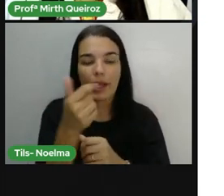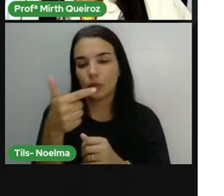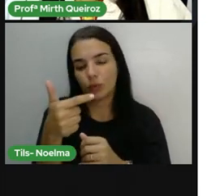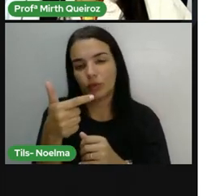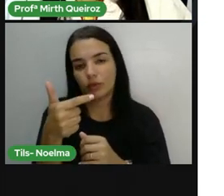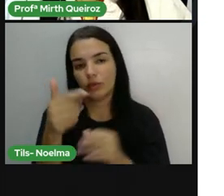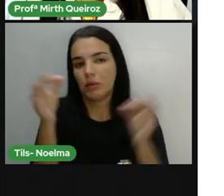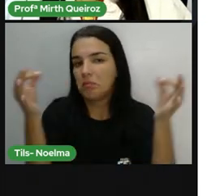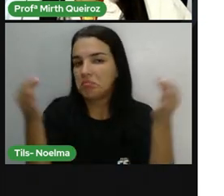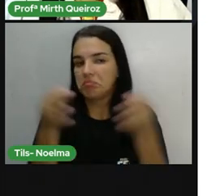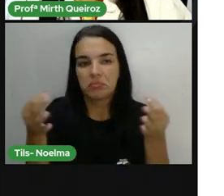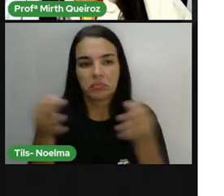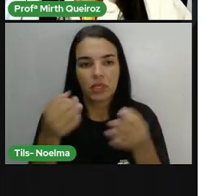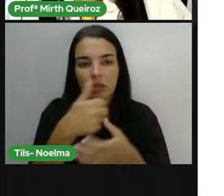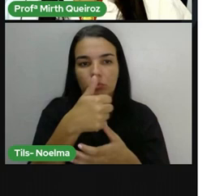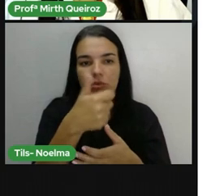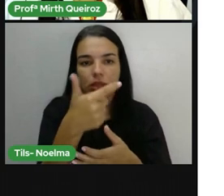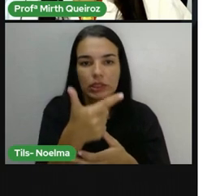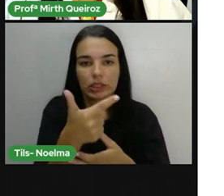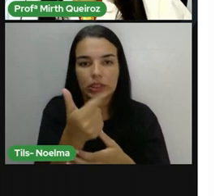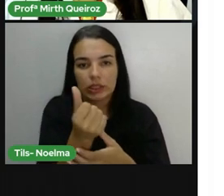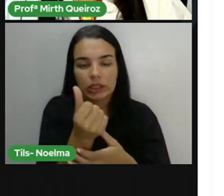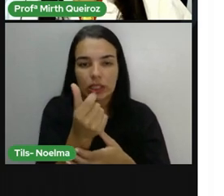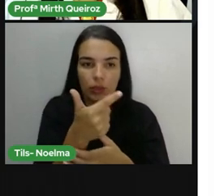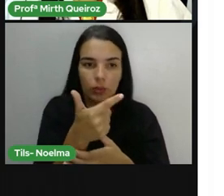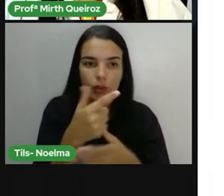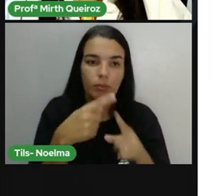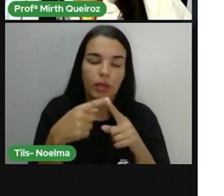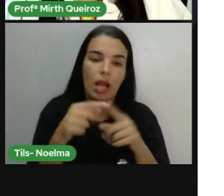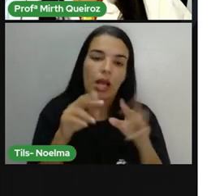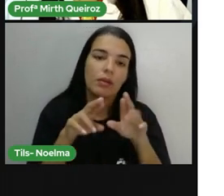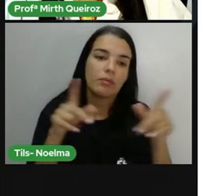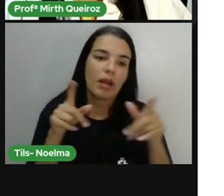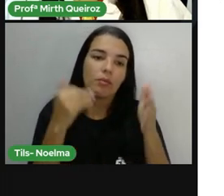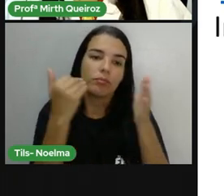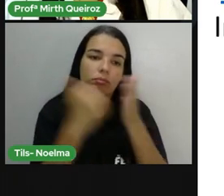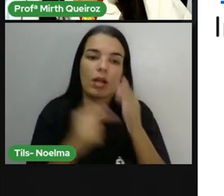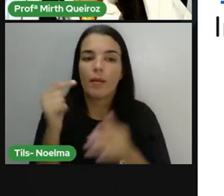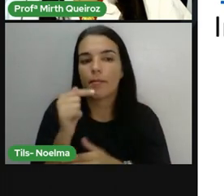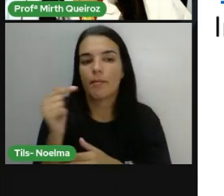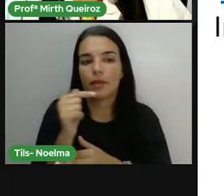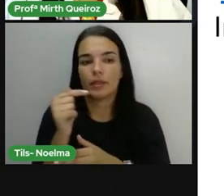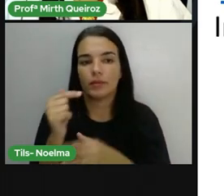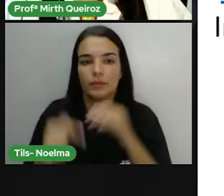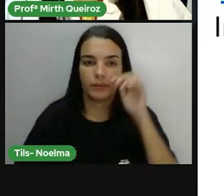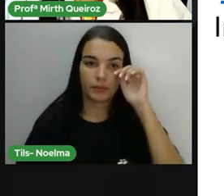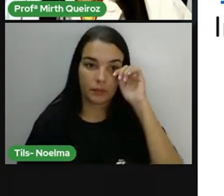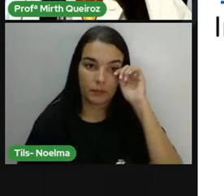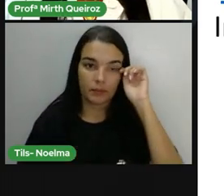162. 162. A diferença entre o número de peixes e anfíbios.